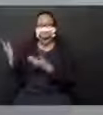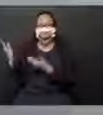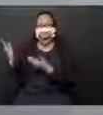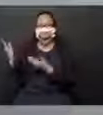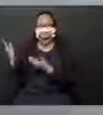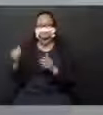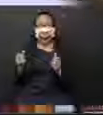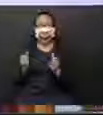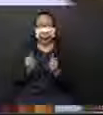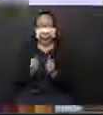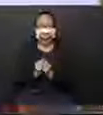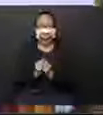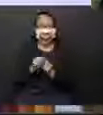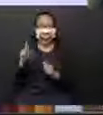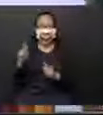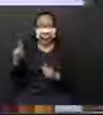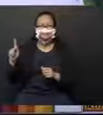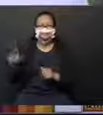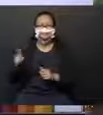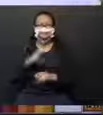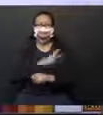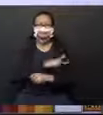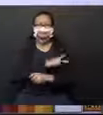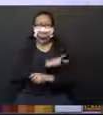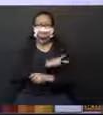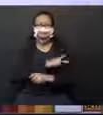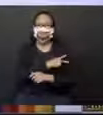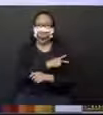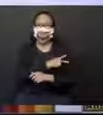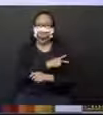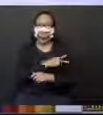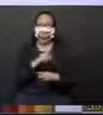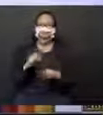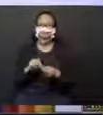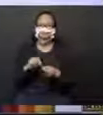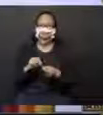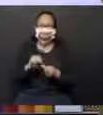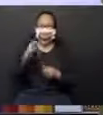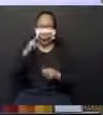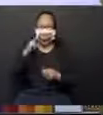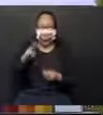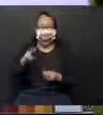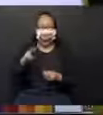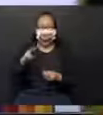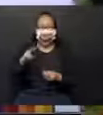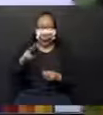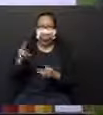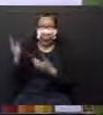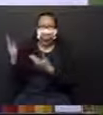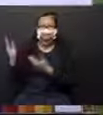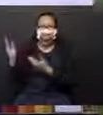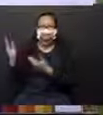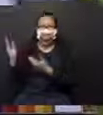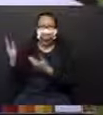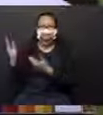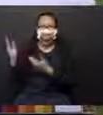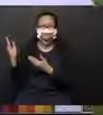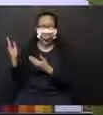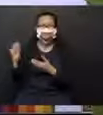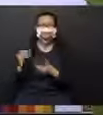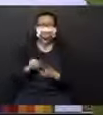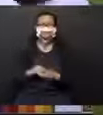Junto comigo, detetives do segundo ano. Vamos fazer a observação da imagem? Olha o que aparece.